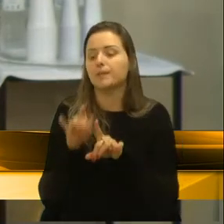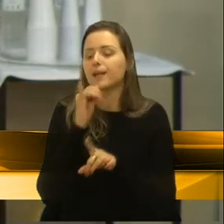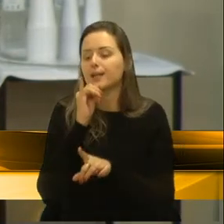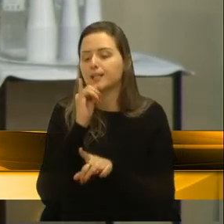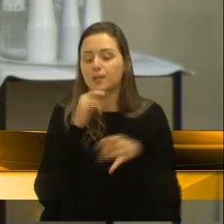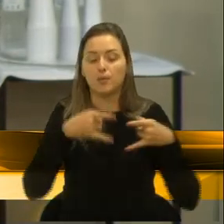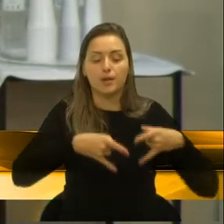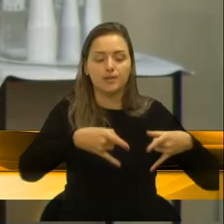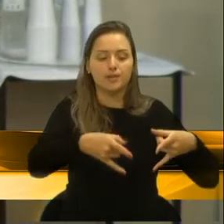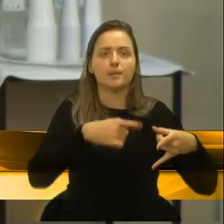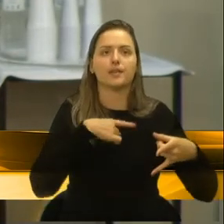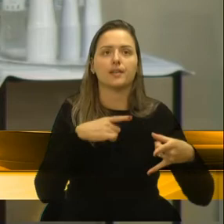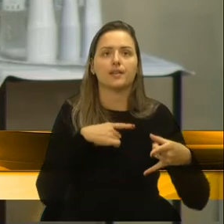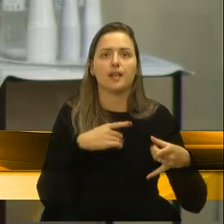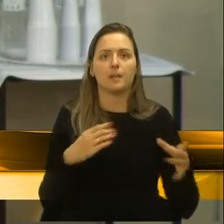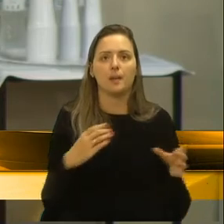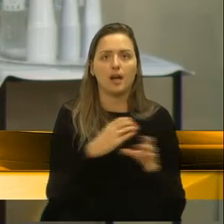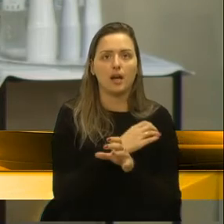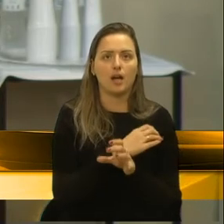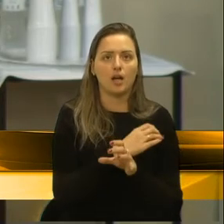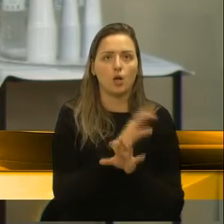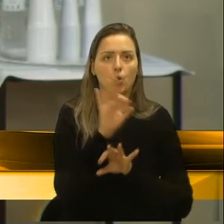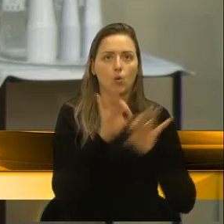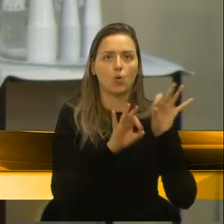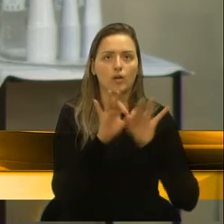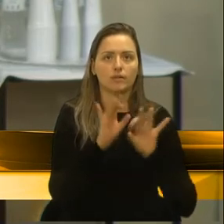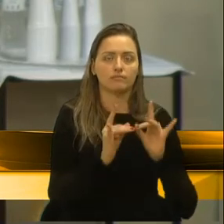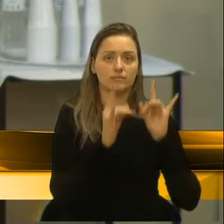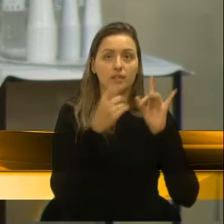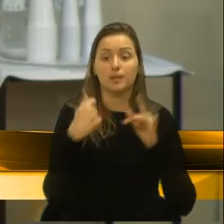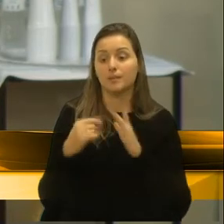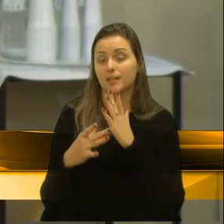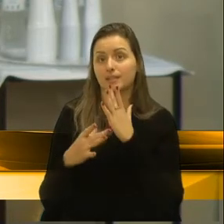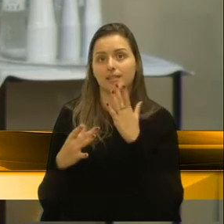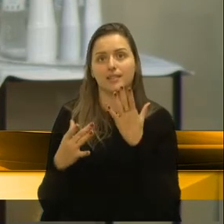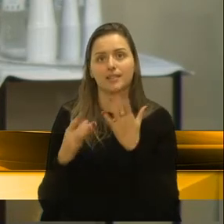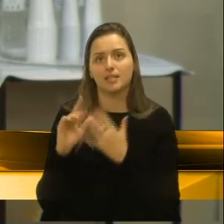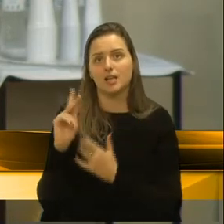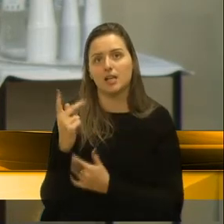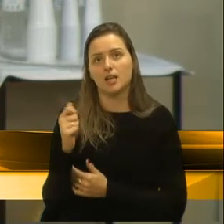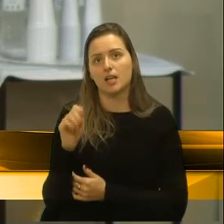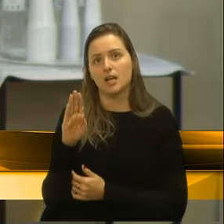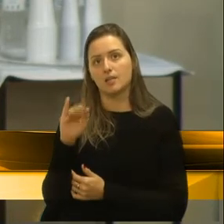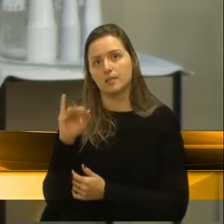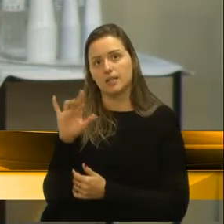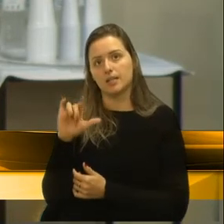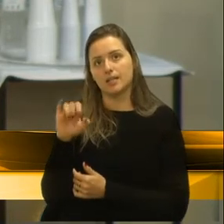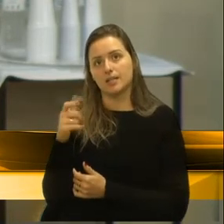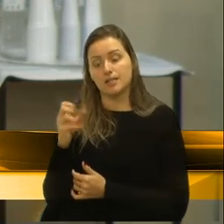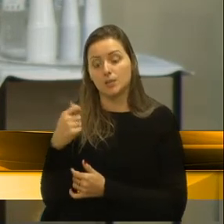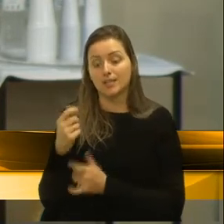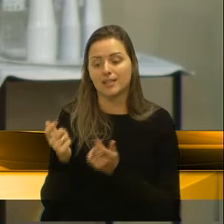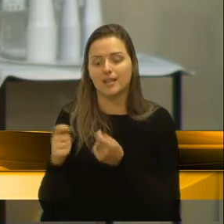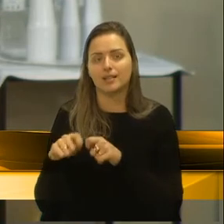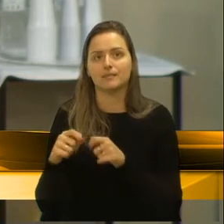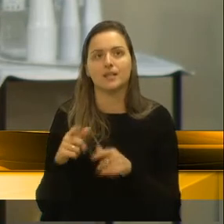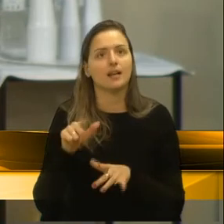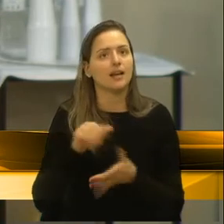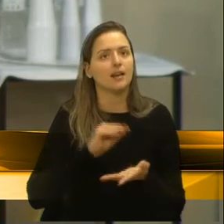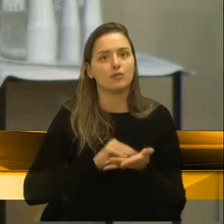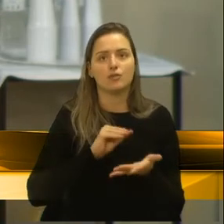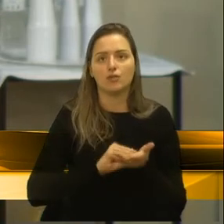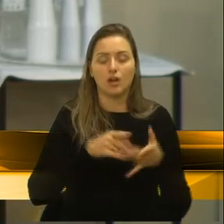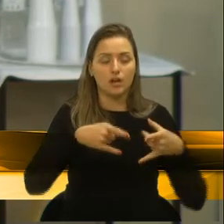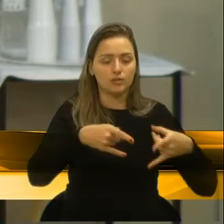os leitos que a gente tem para serem finalizados no geral dependem de habilitação. Então, é histórico a falta de leitos de UTI na nossa